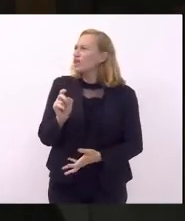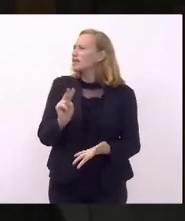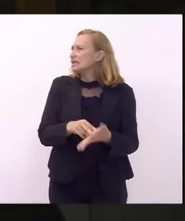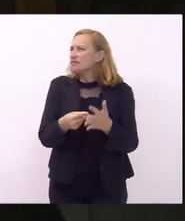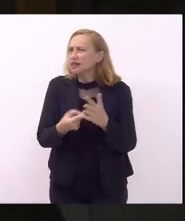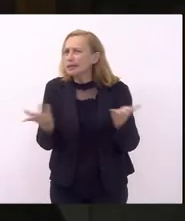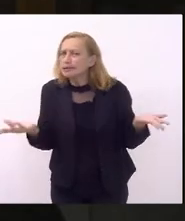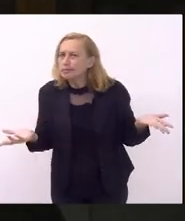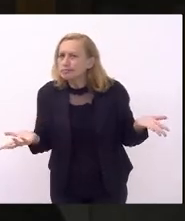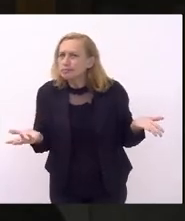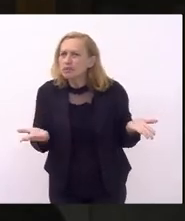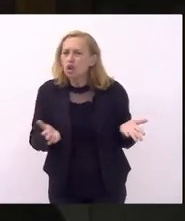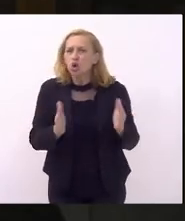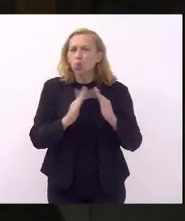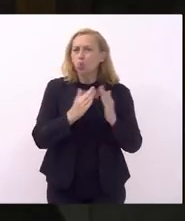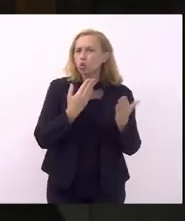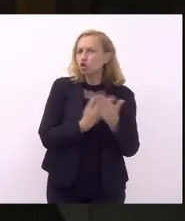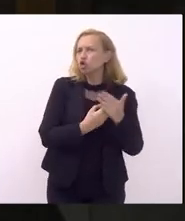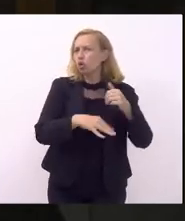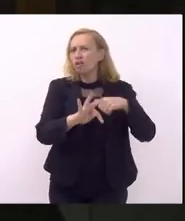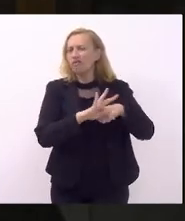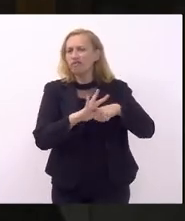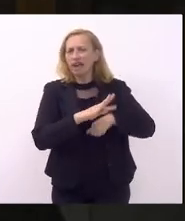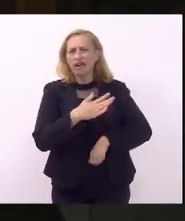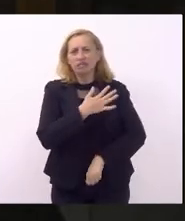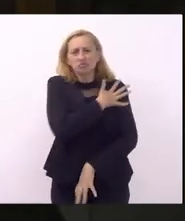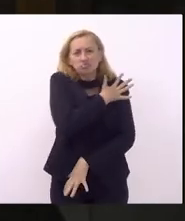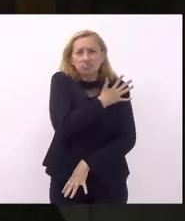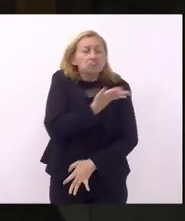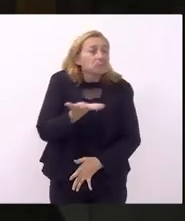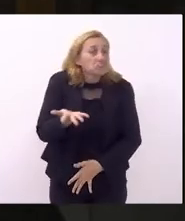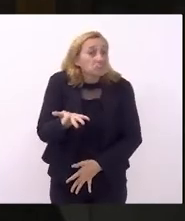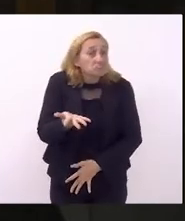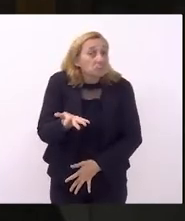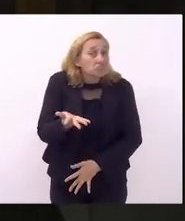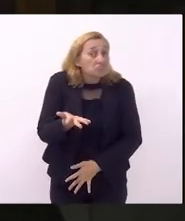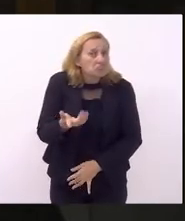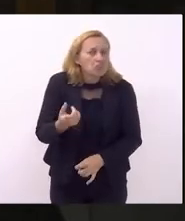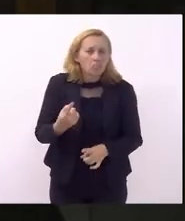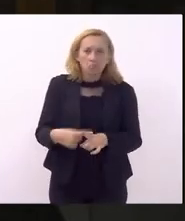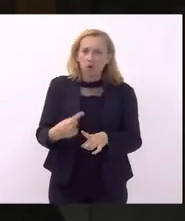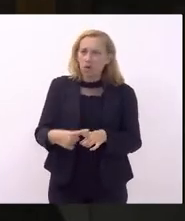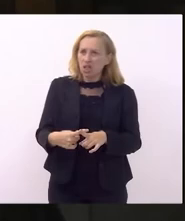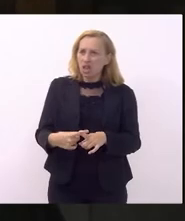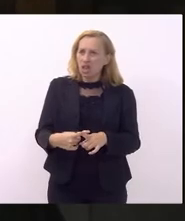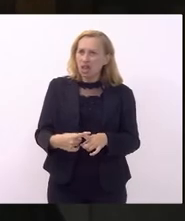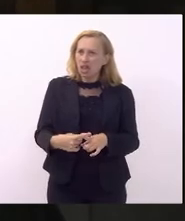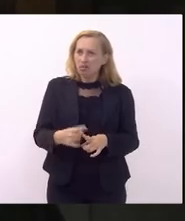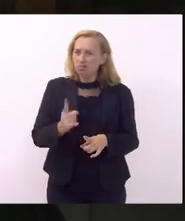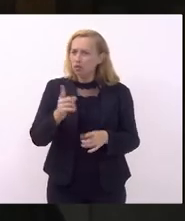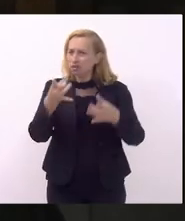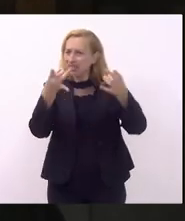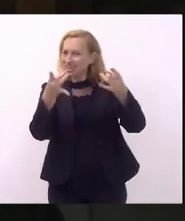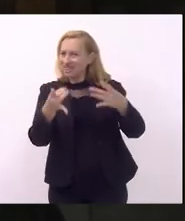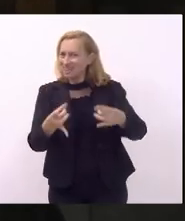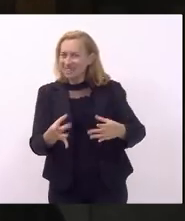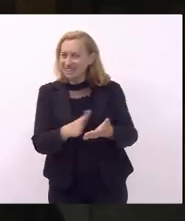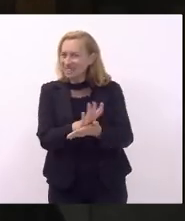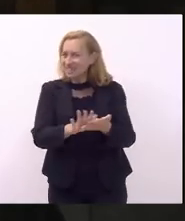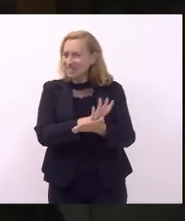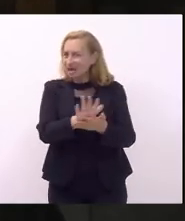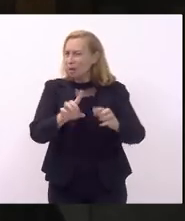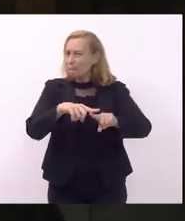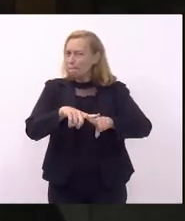uma escola técnico-civico-militar porque não está discriminado não está detalhado mas